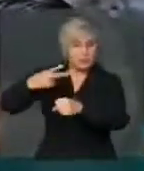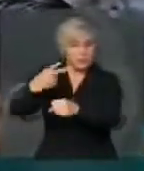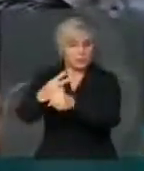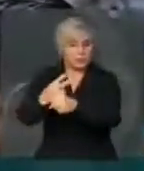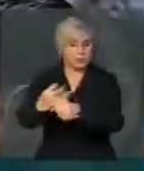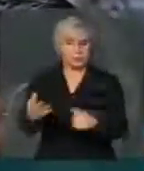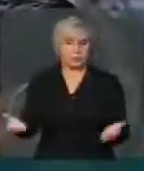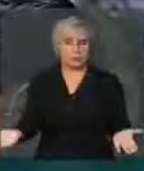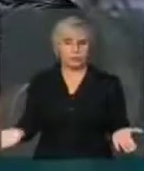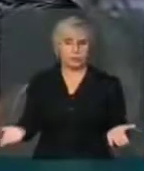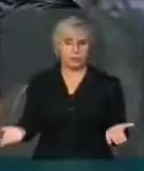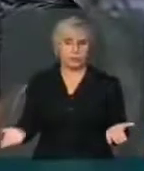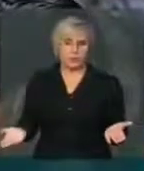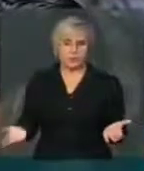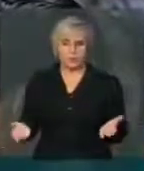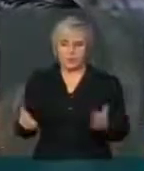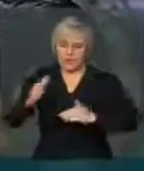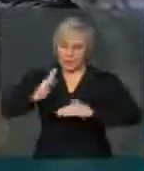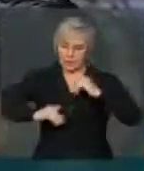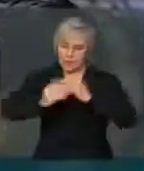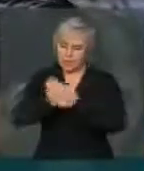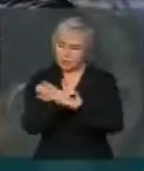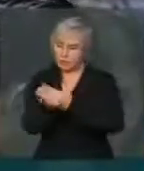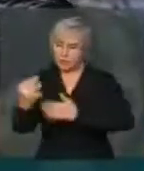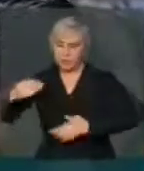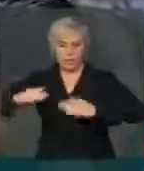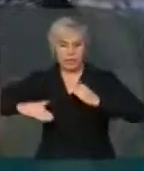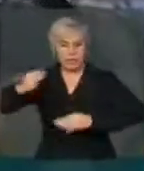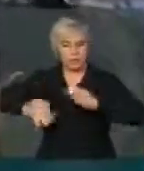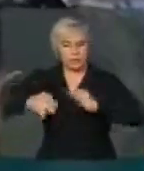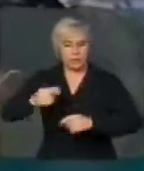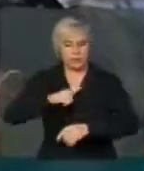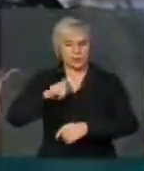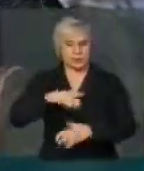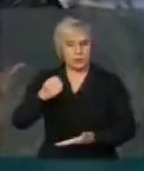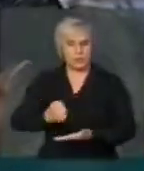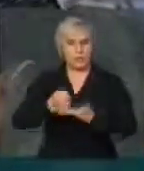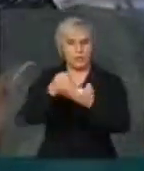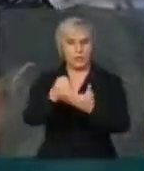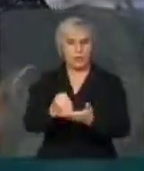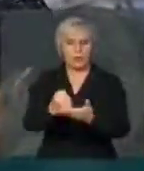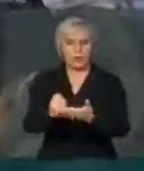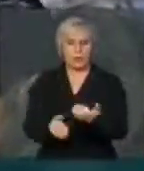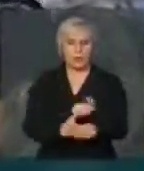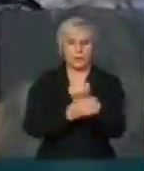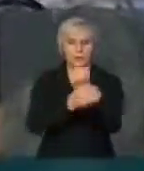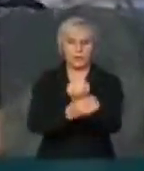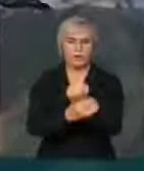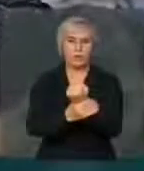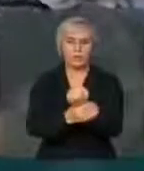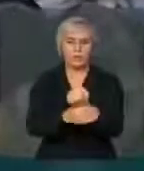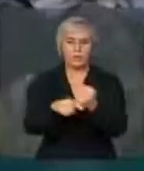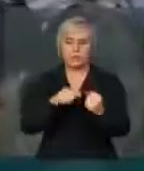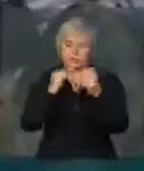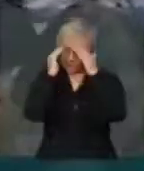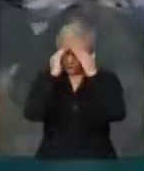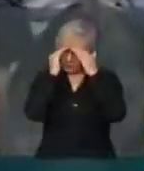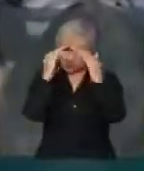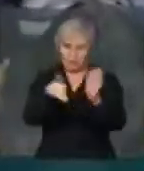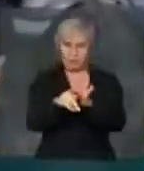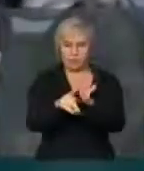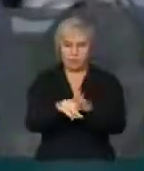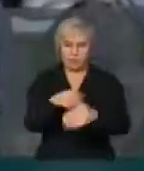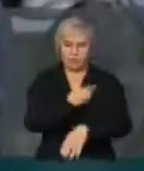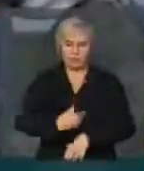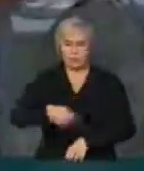a dois anos. Para que essas carreiras tenham o devido apoio, respaldo e respeito do Estado brasileiro.